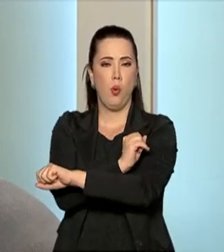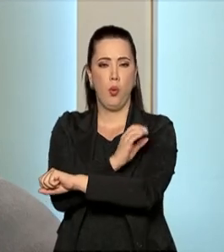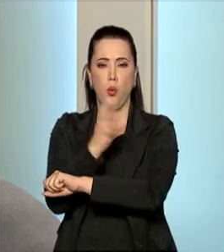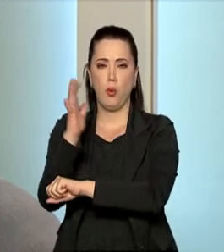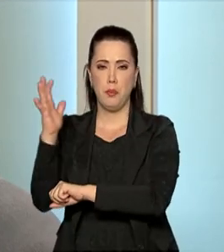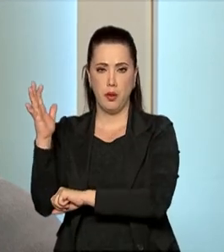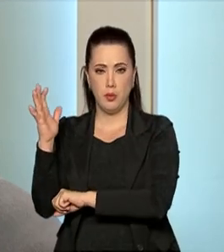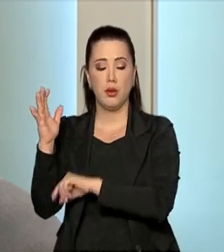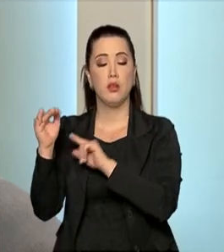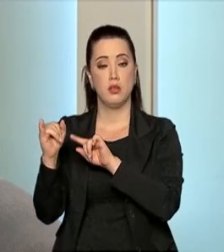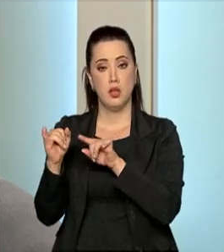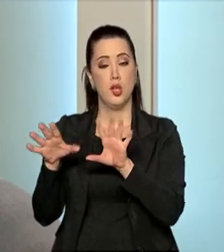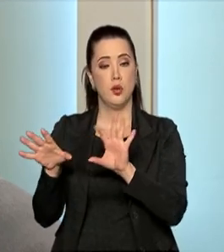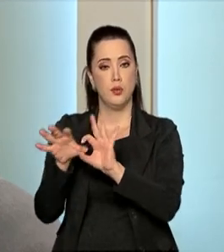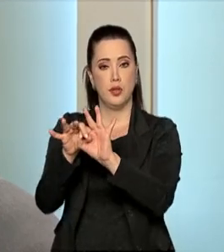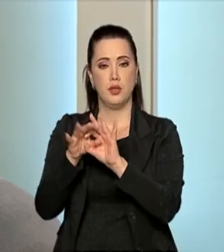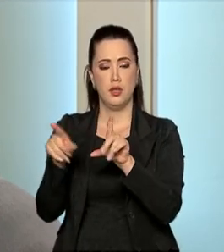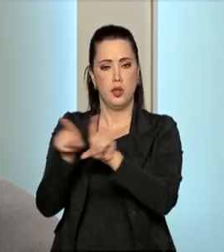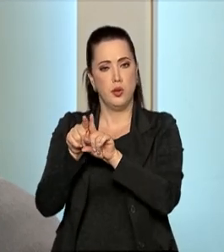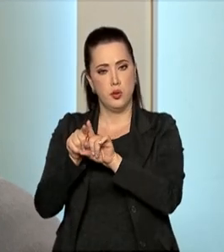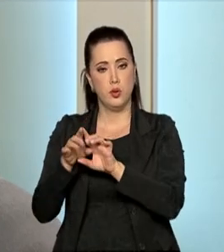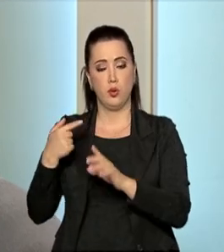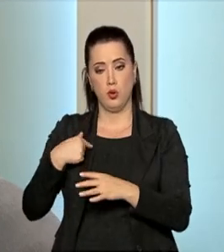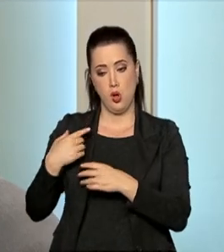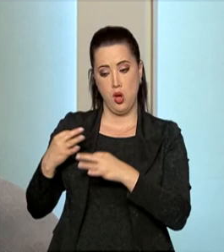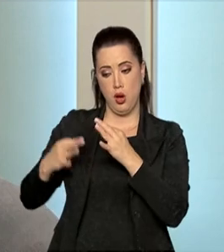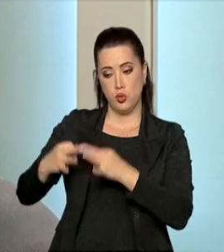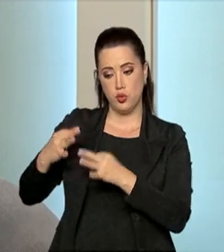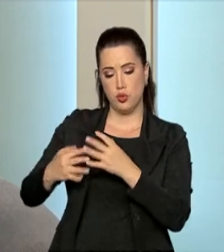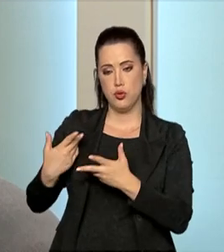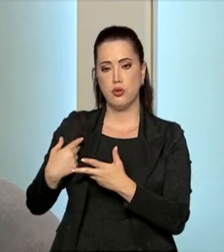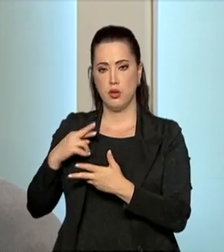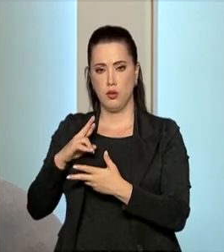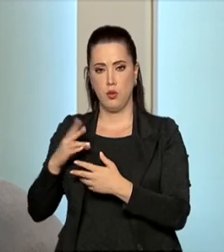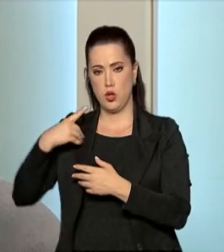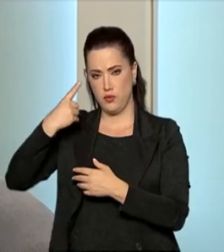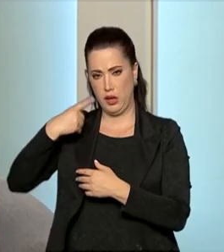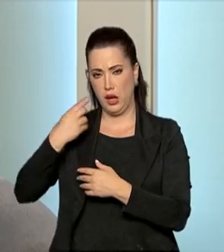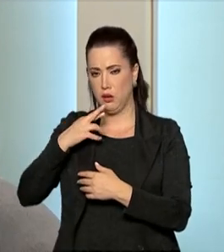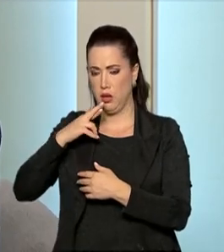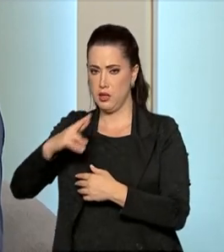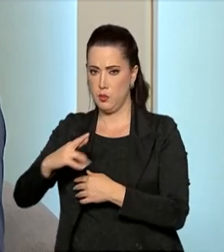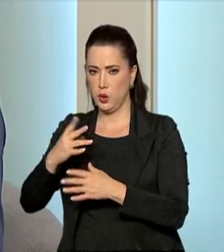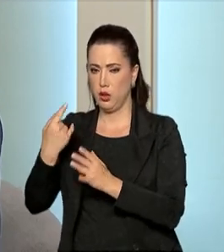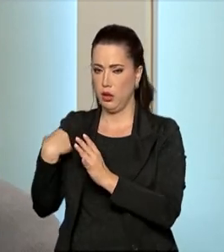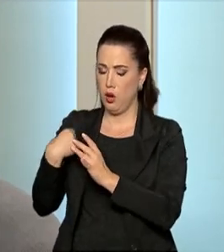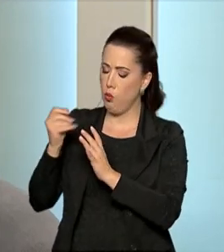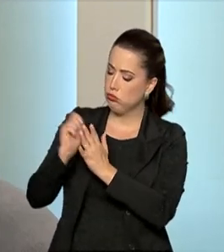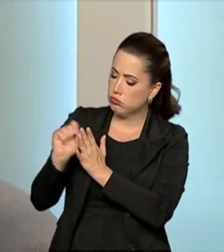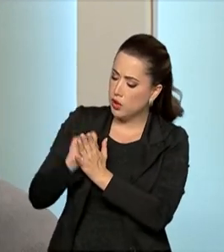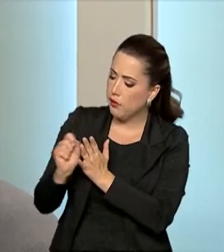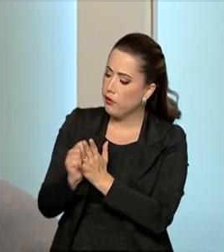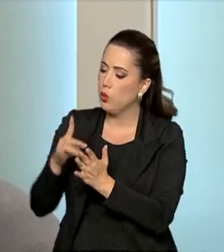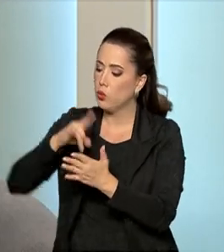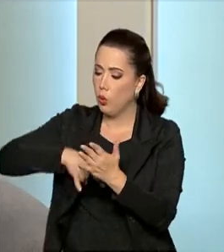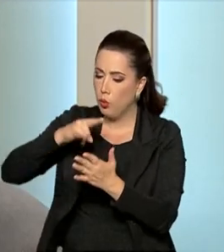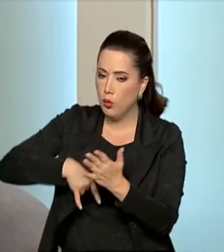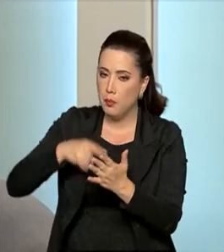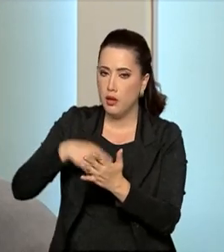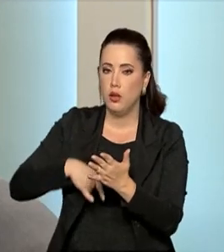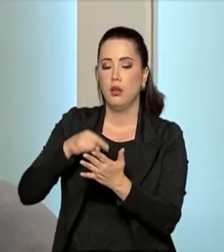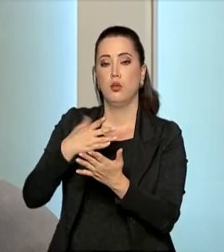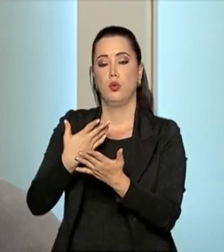Foi feito parecer jurídico tanto da minha Procuradoria Federal Especializada quanto a do IBAMA. E veio a trazer